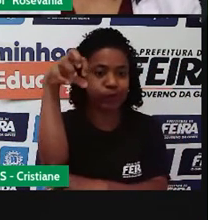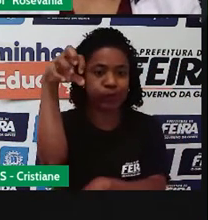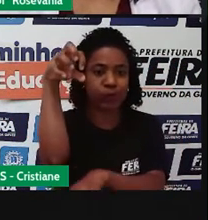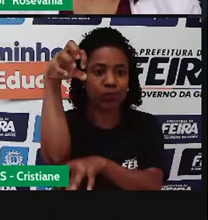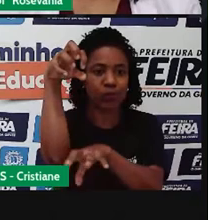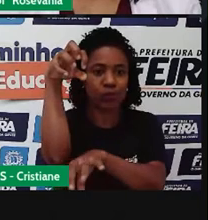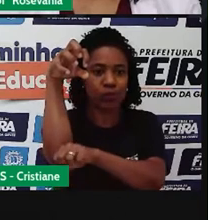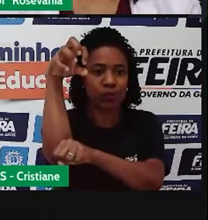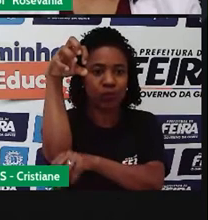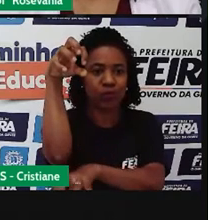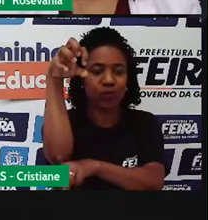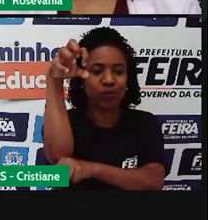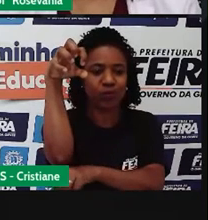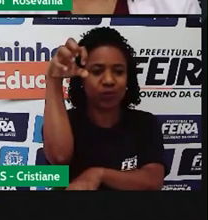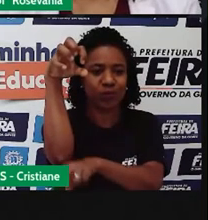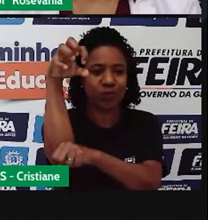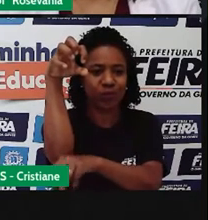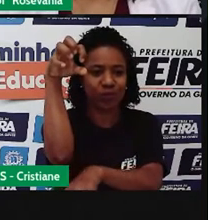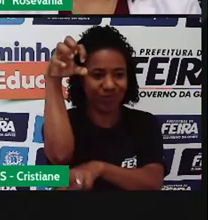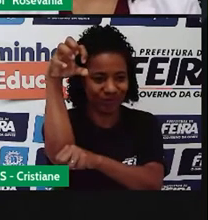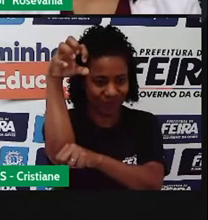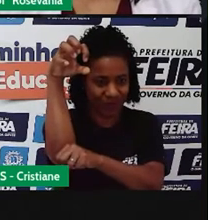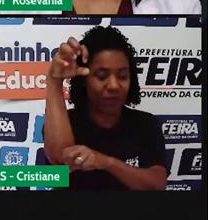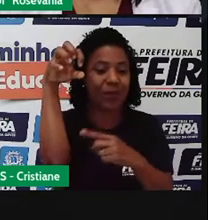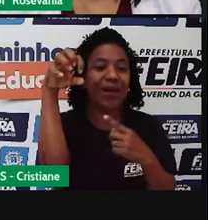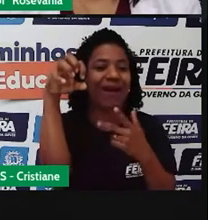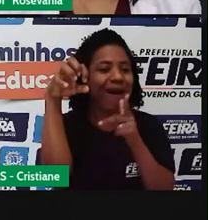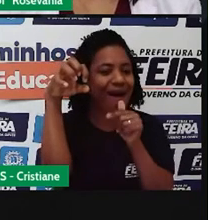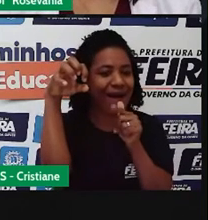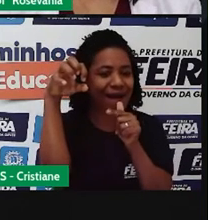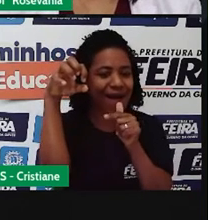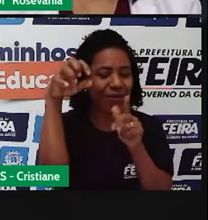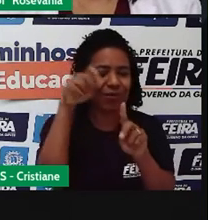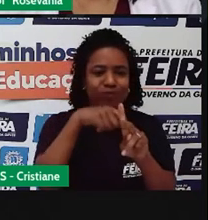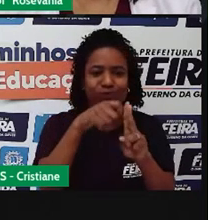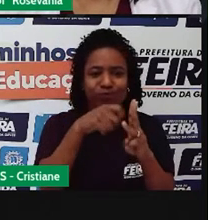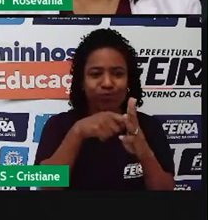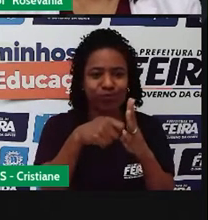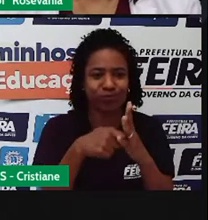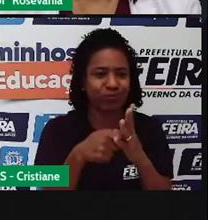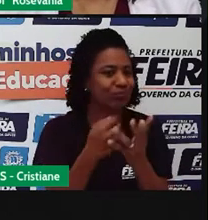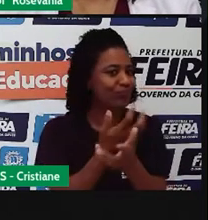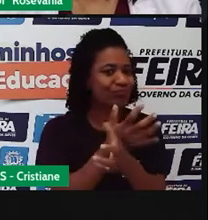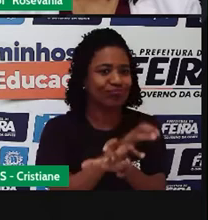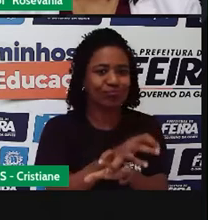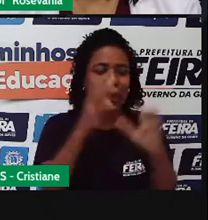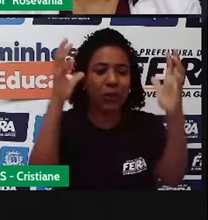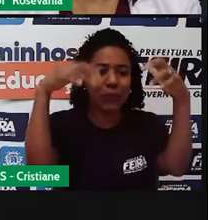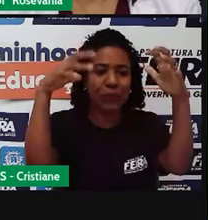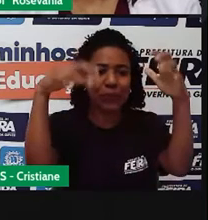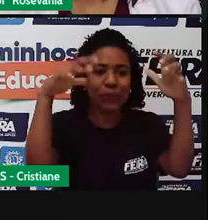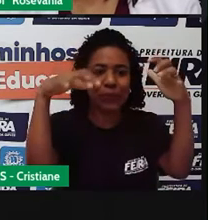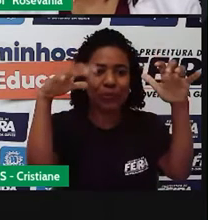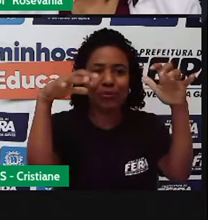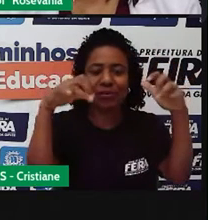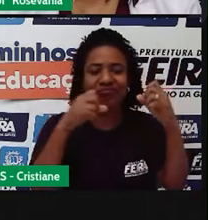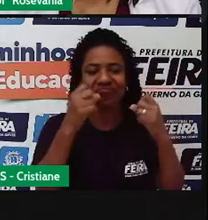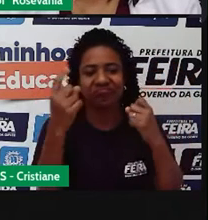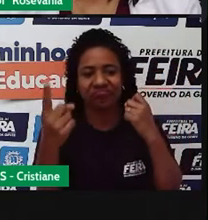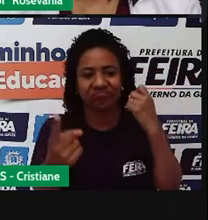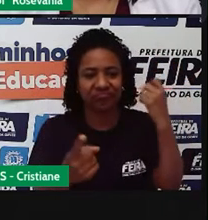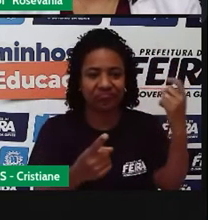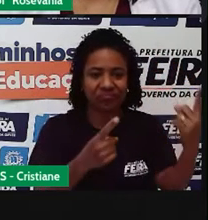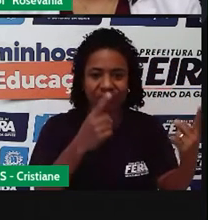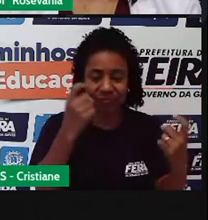que tem, digamos assim, escassez de água em algum período. É a segunda maior formação vegetal brasileira, aquela que fica, na